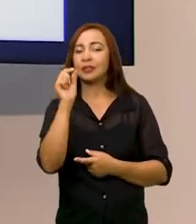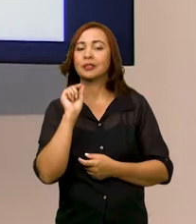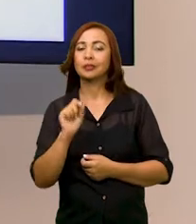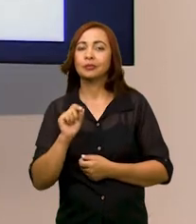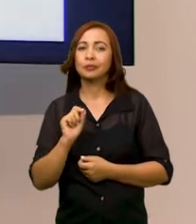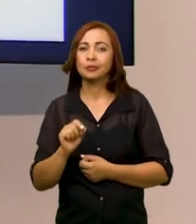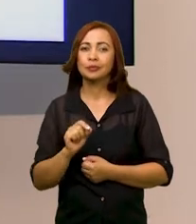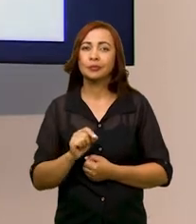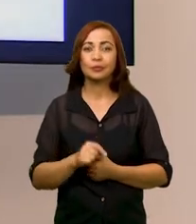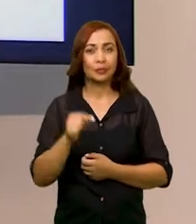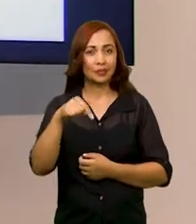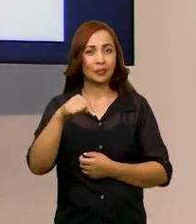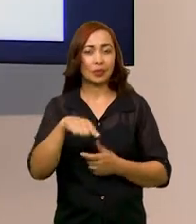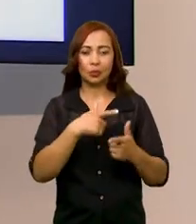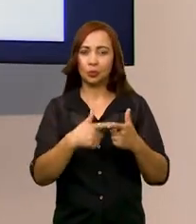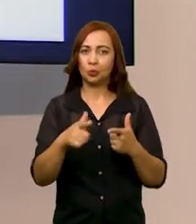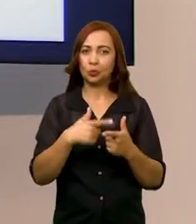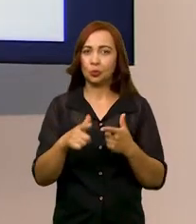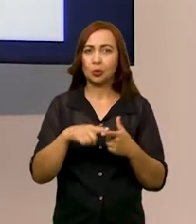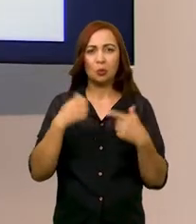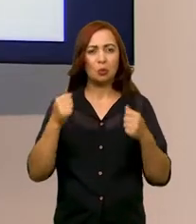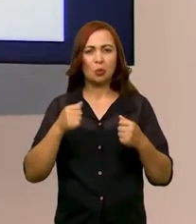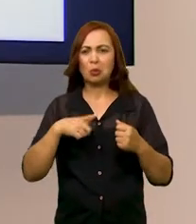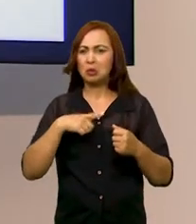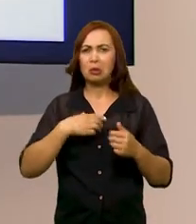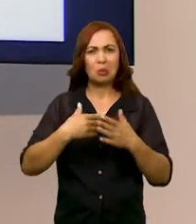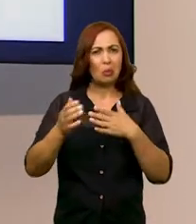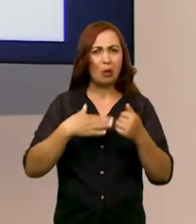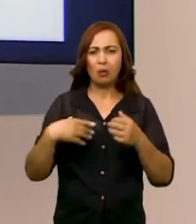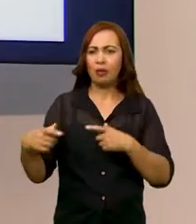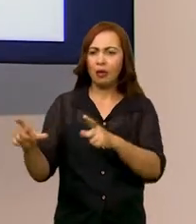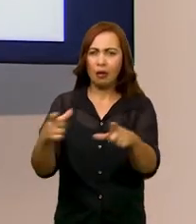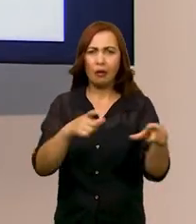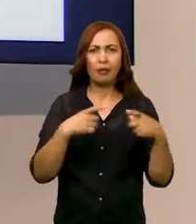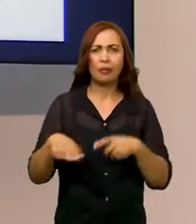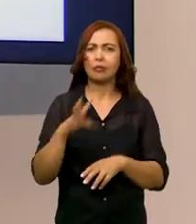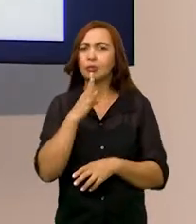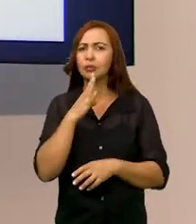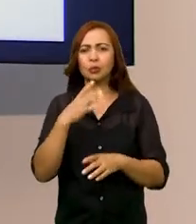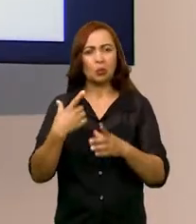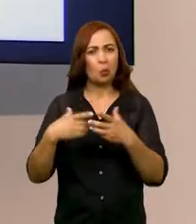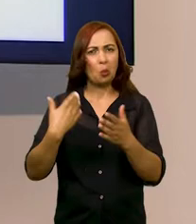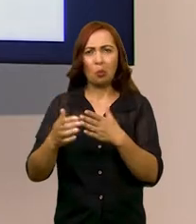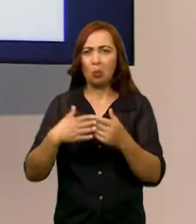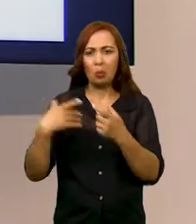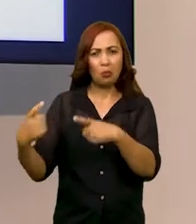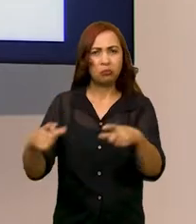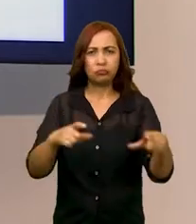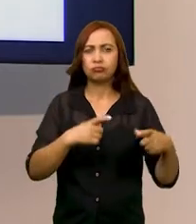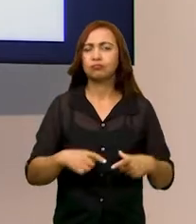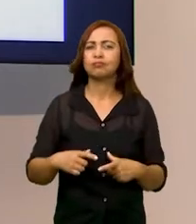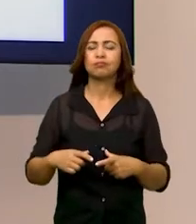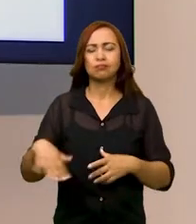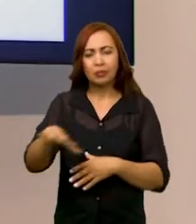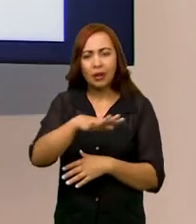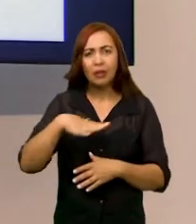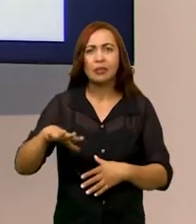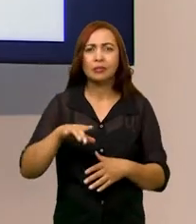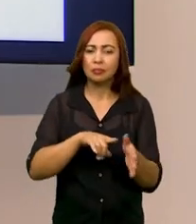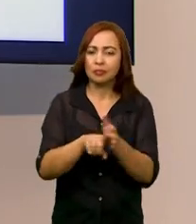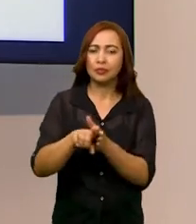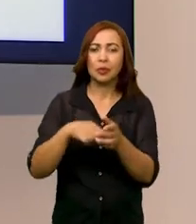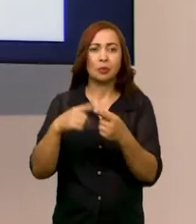é que esse problema possa ser de qualquer área do conhecimento, qualquer área da pesquisa, porque o Instituto dispõe de